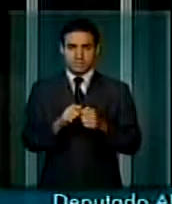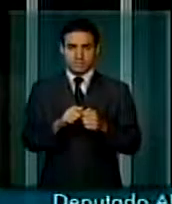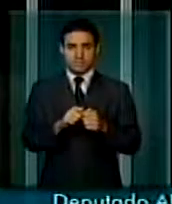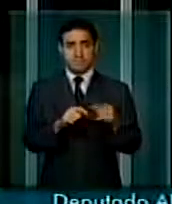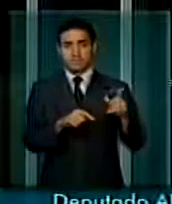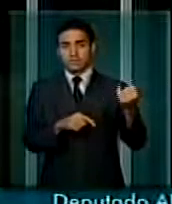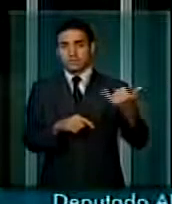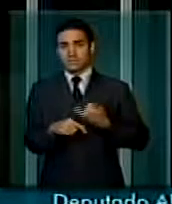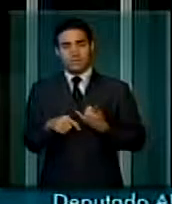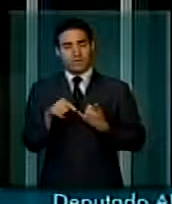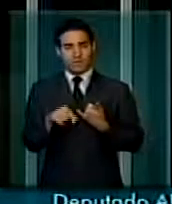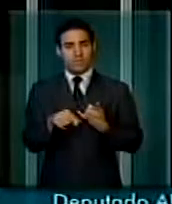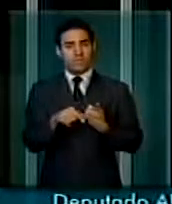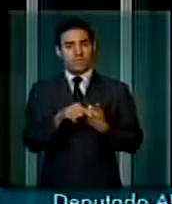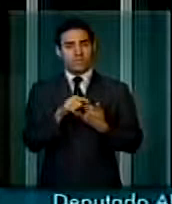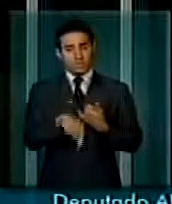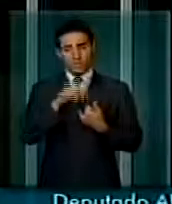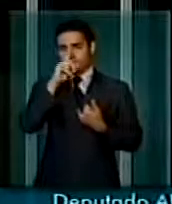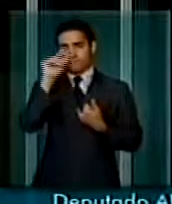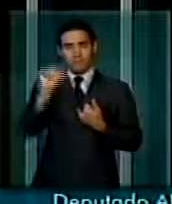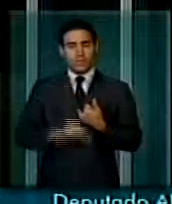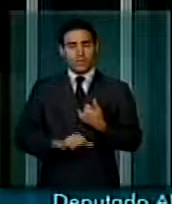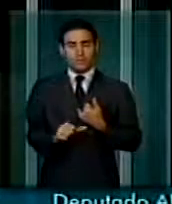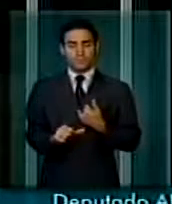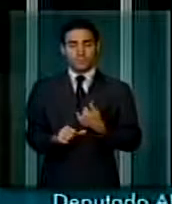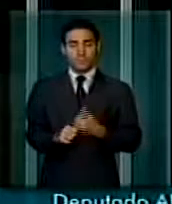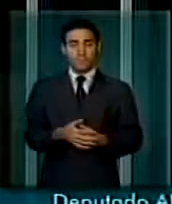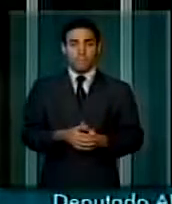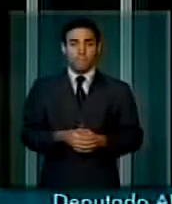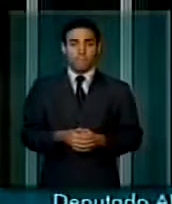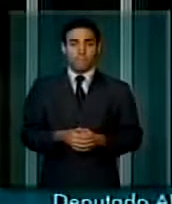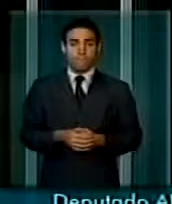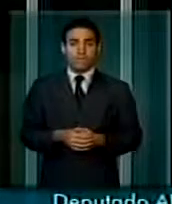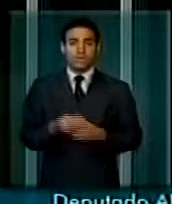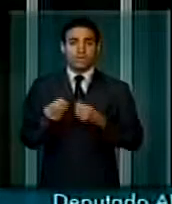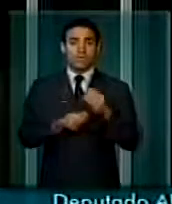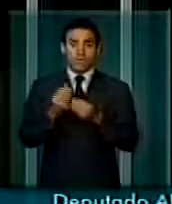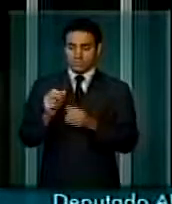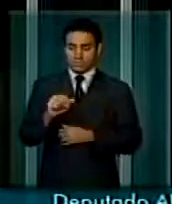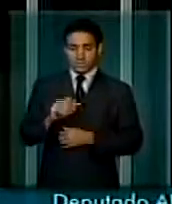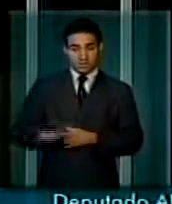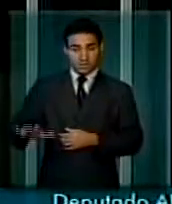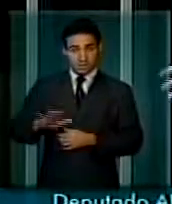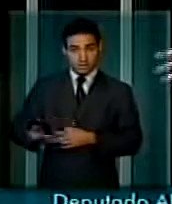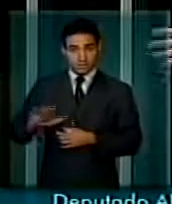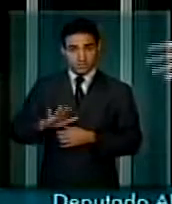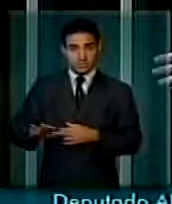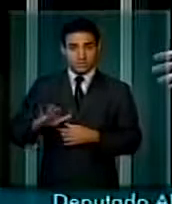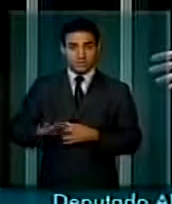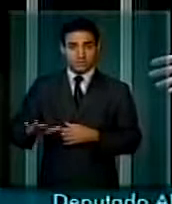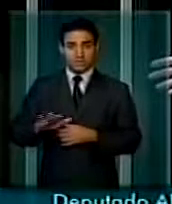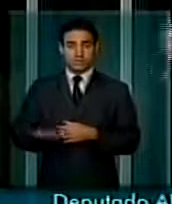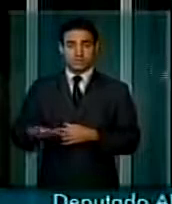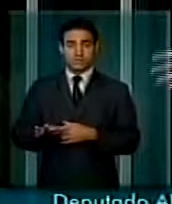disseram, são graves os erros. É impossível você retirar uma criança do crack, um